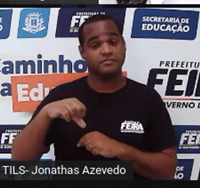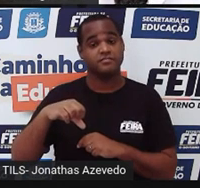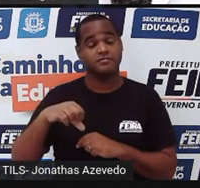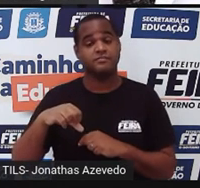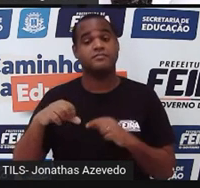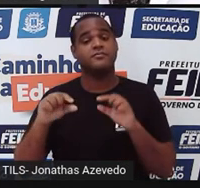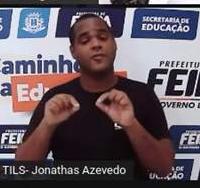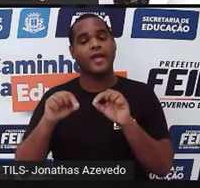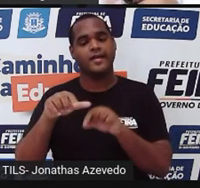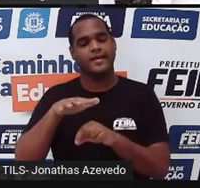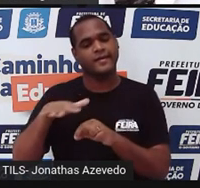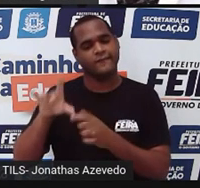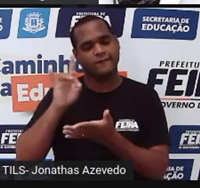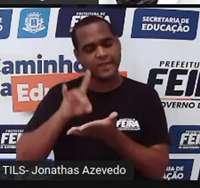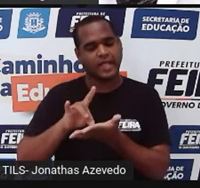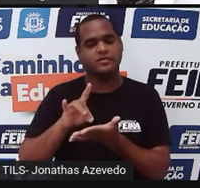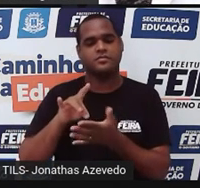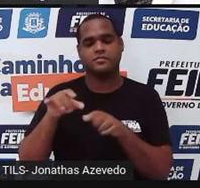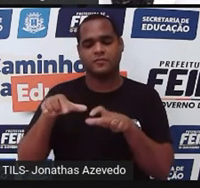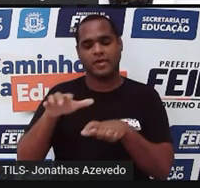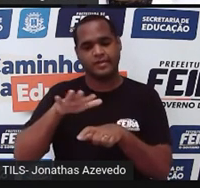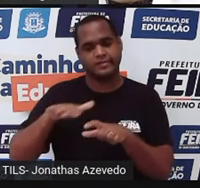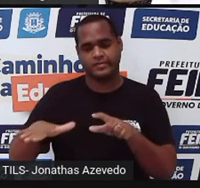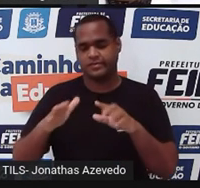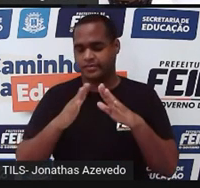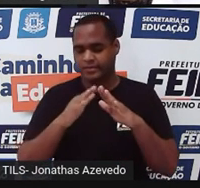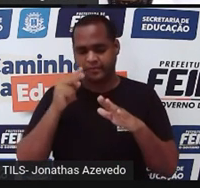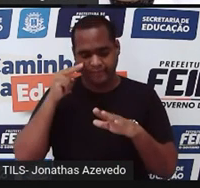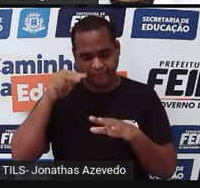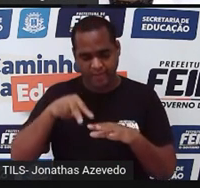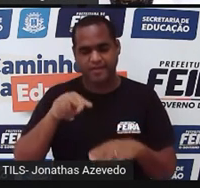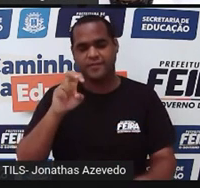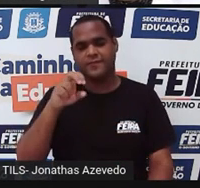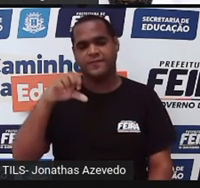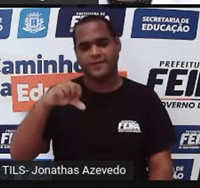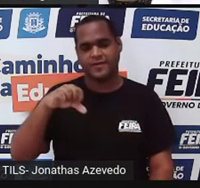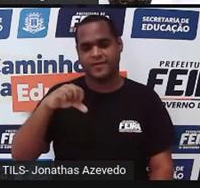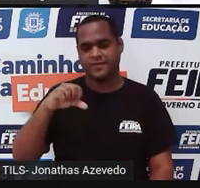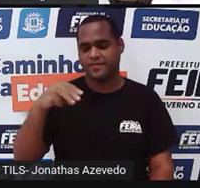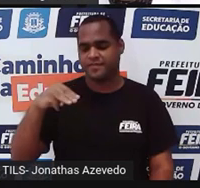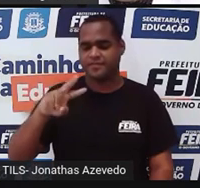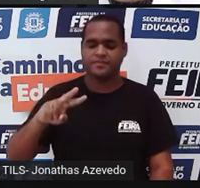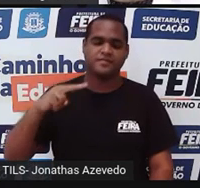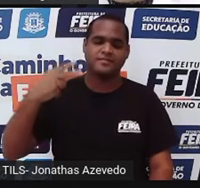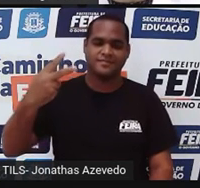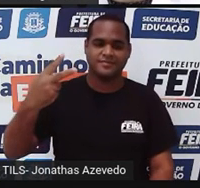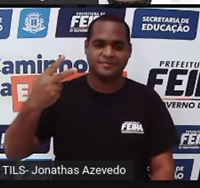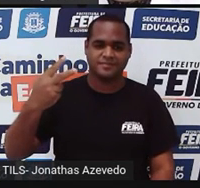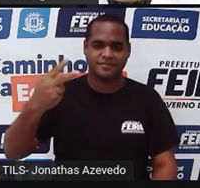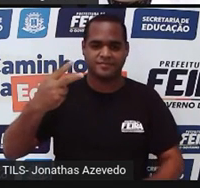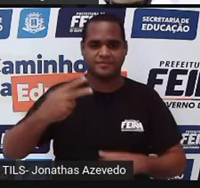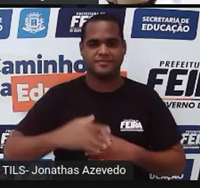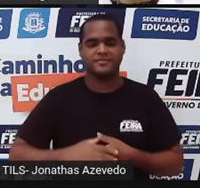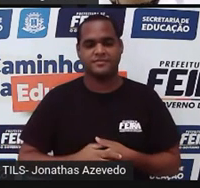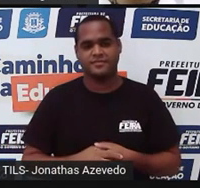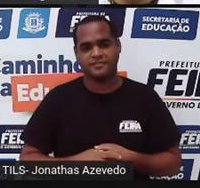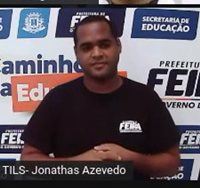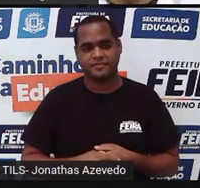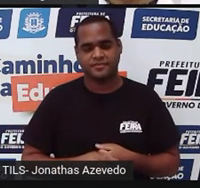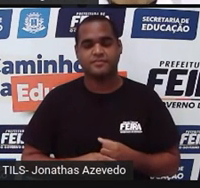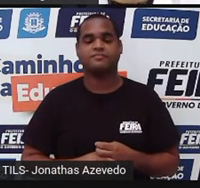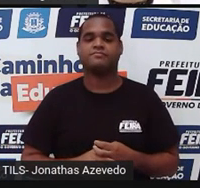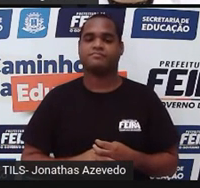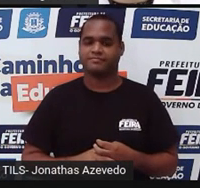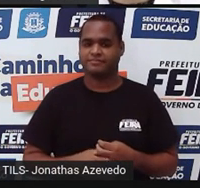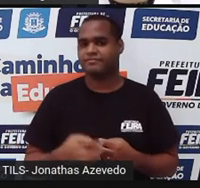dessa casa a área toda dessa casa é 59 metros quadrados tá